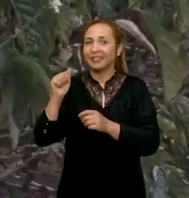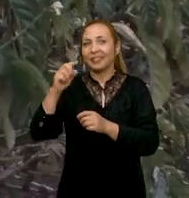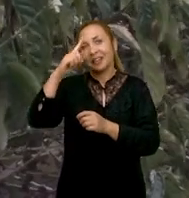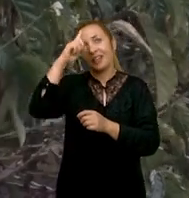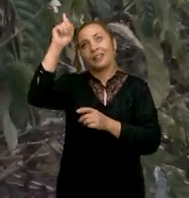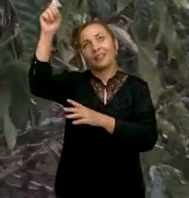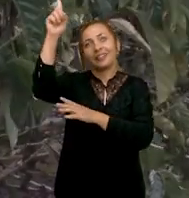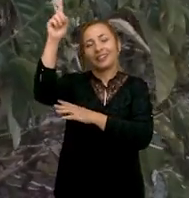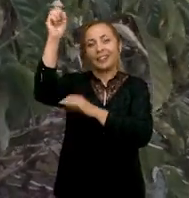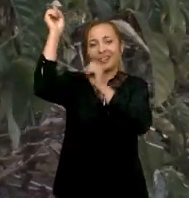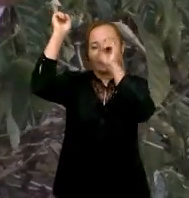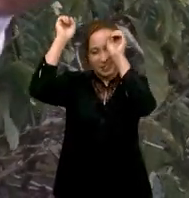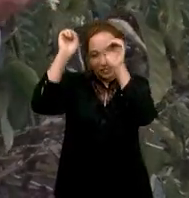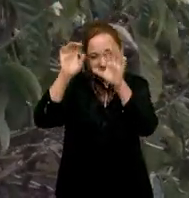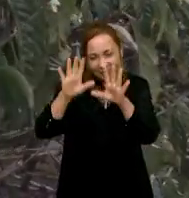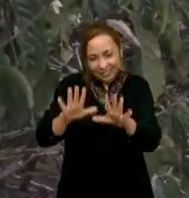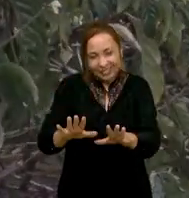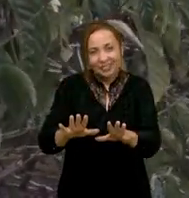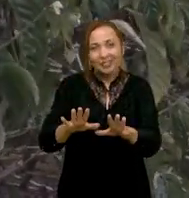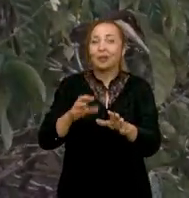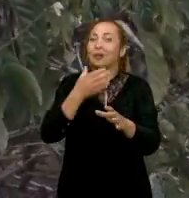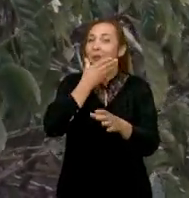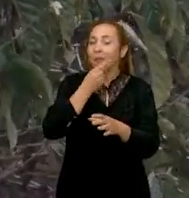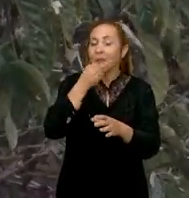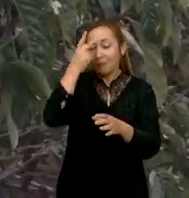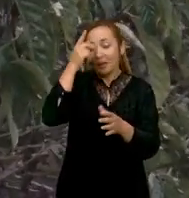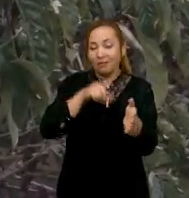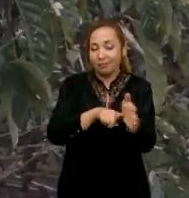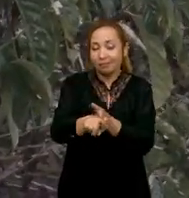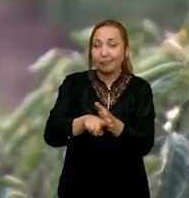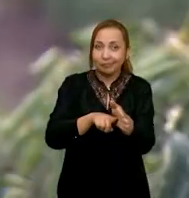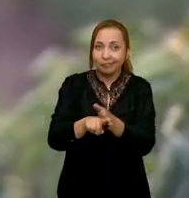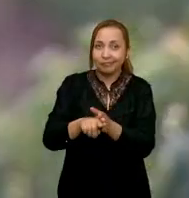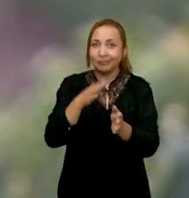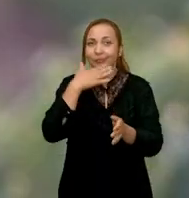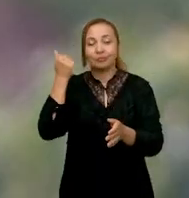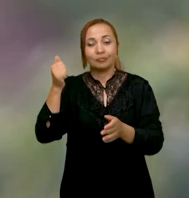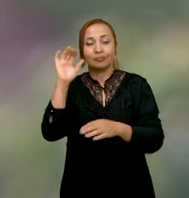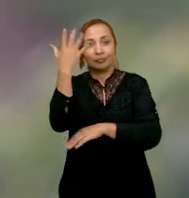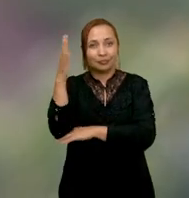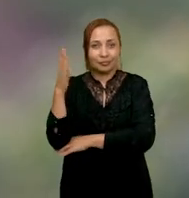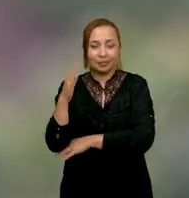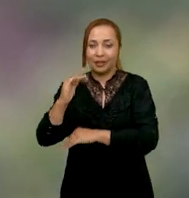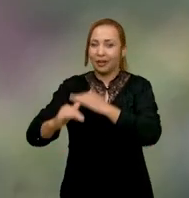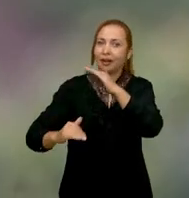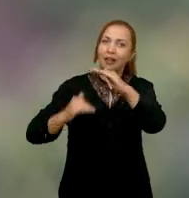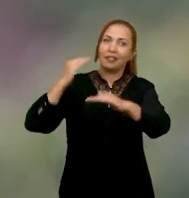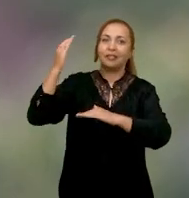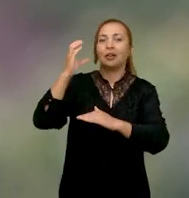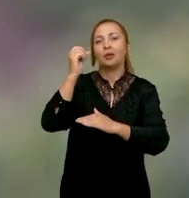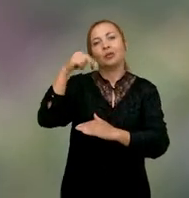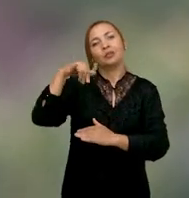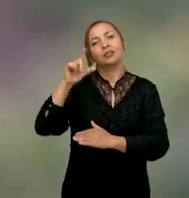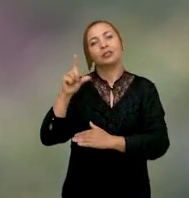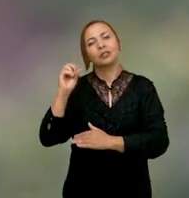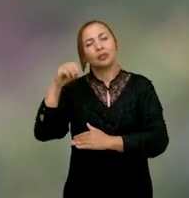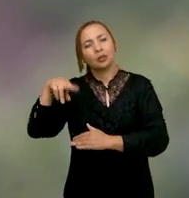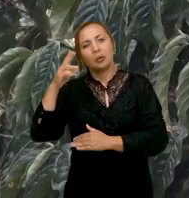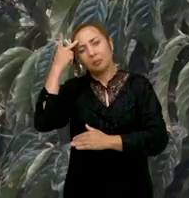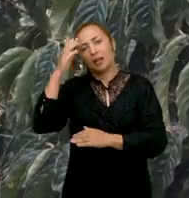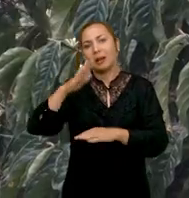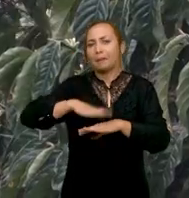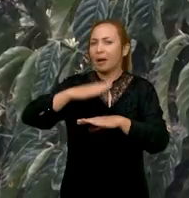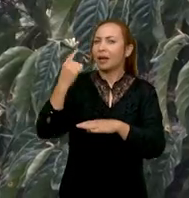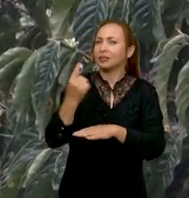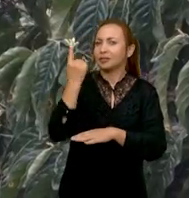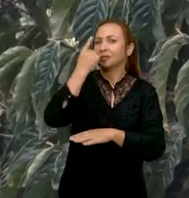deu inteligência ao homem para pesquisar e melhorar a planta e elevar esse Cunilon para áreas um pouco mais altas.